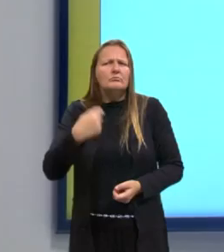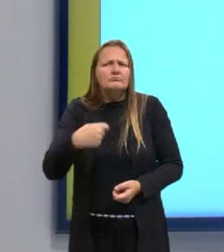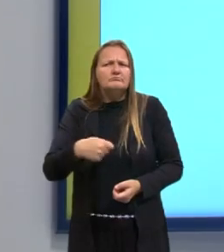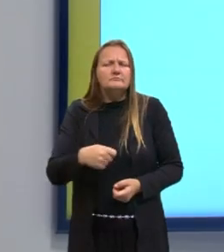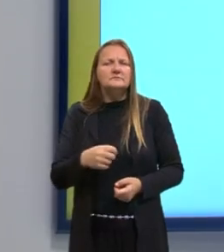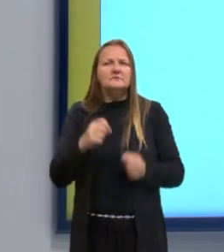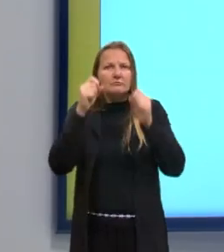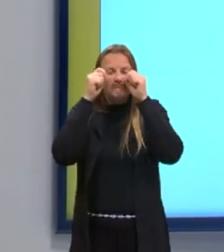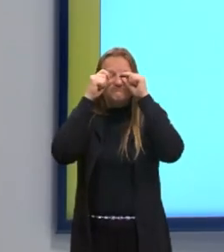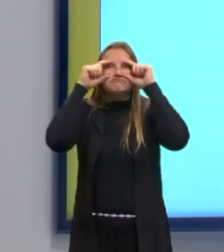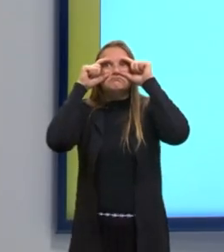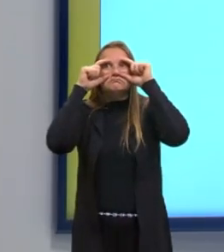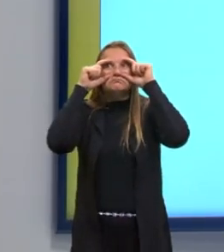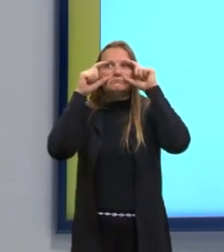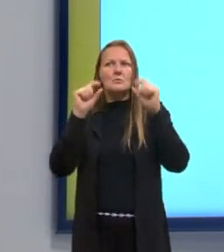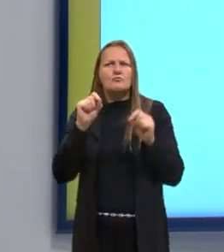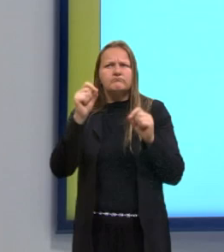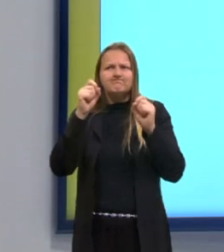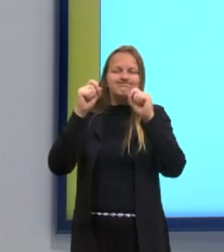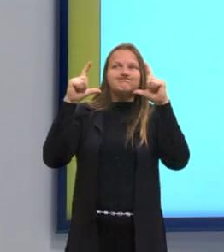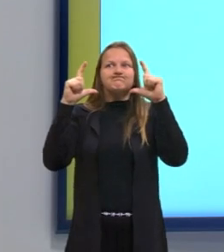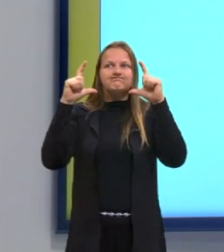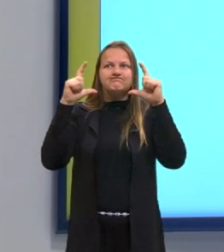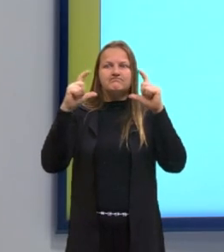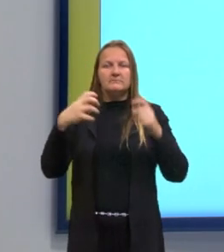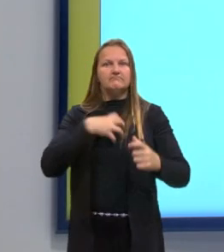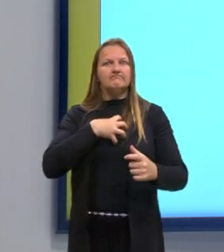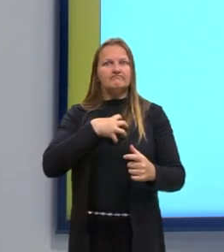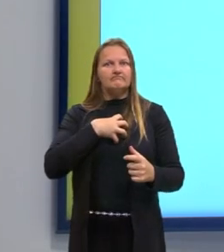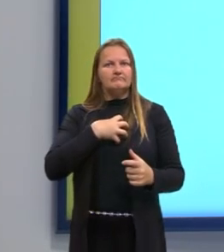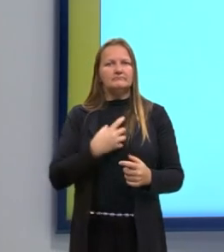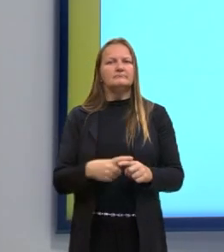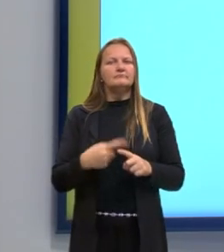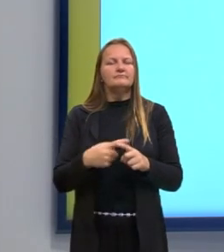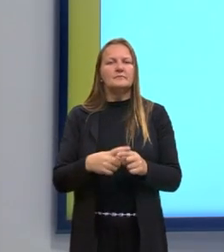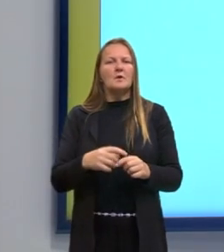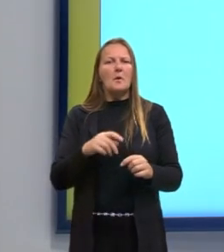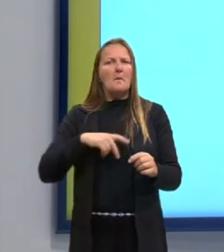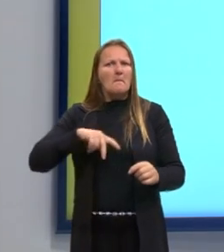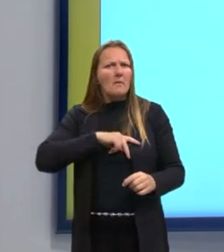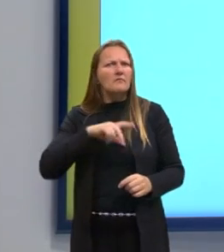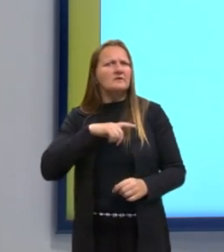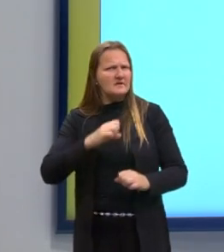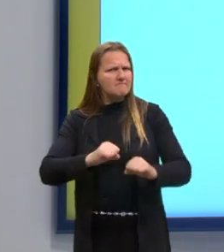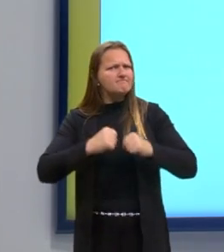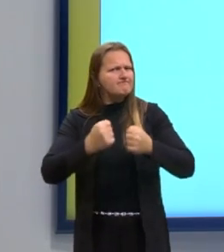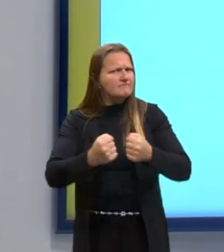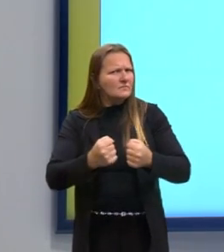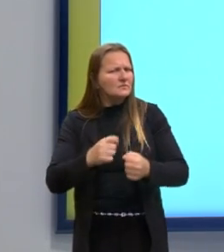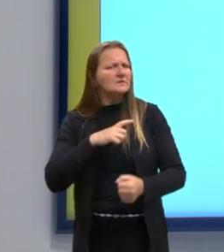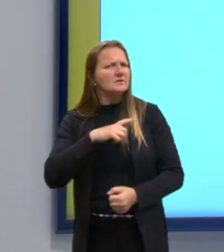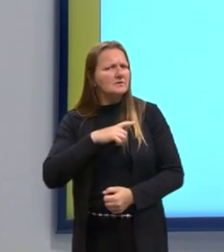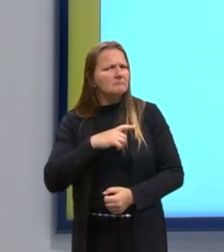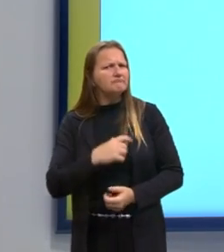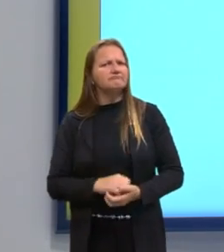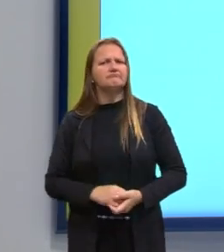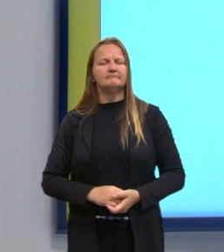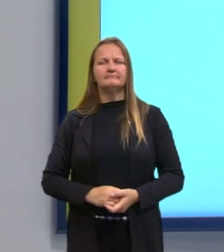acordarmos? O que será que é preciso, né, gente? Porque o povo tem força. Será que a gente está usando essa força que a gente tem?